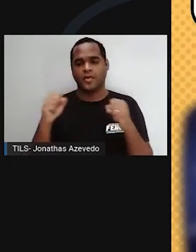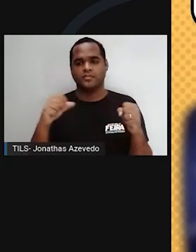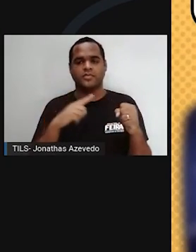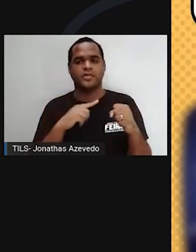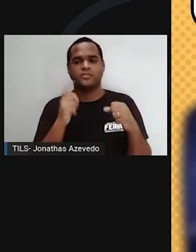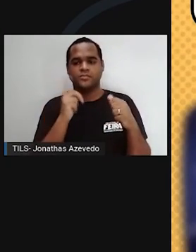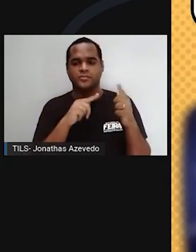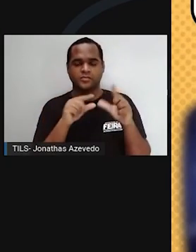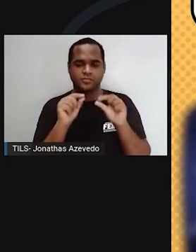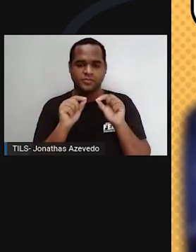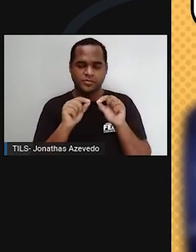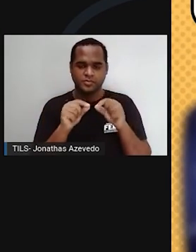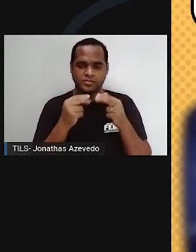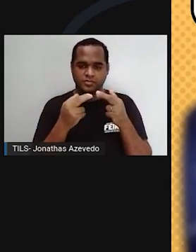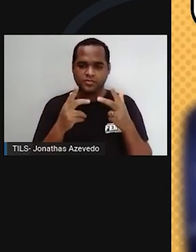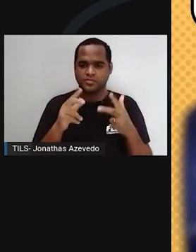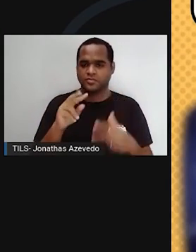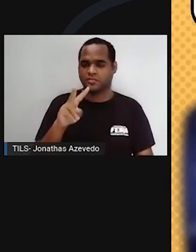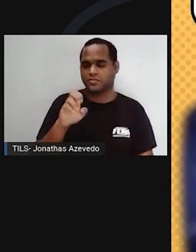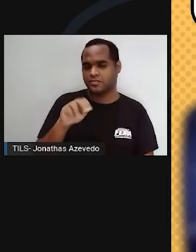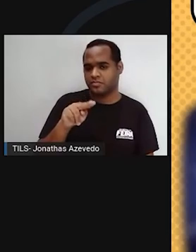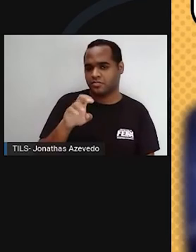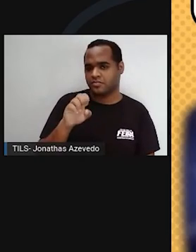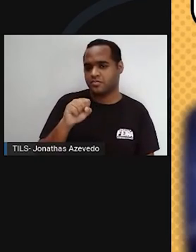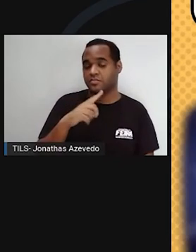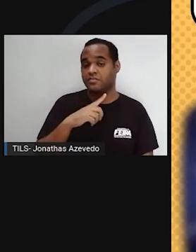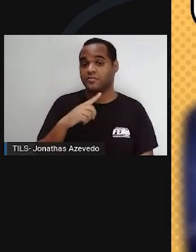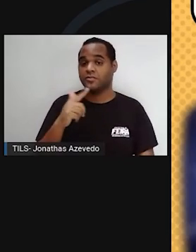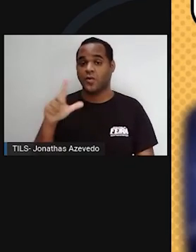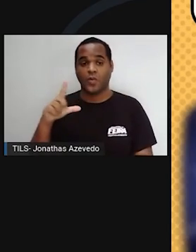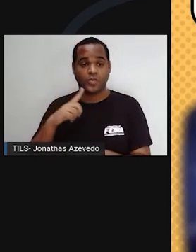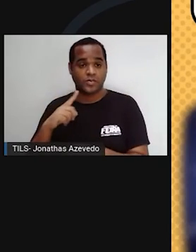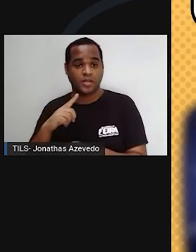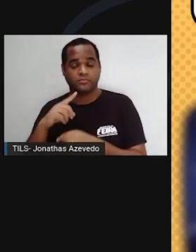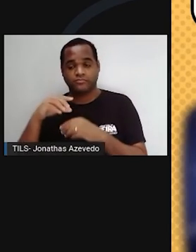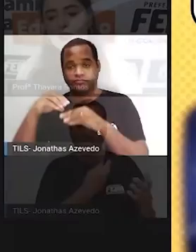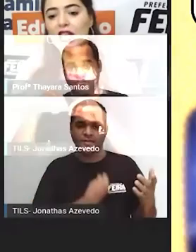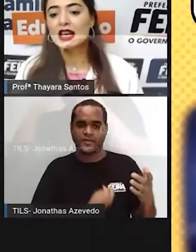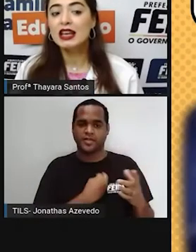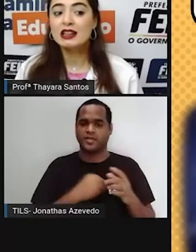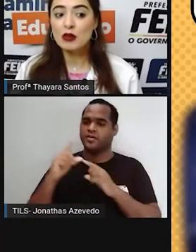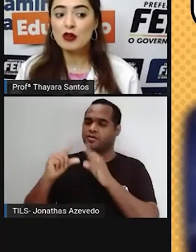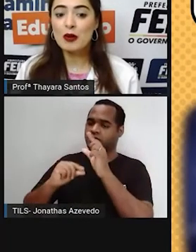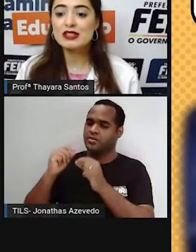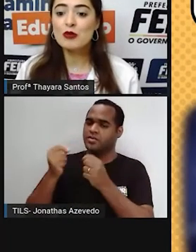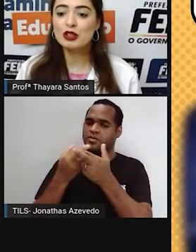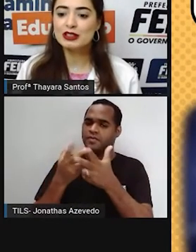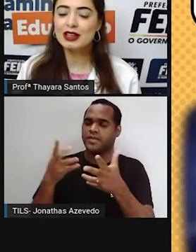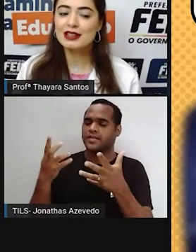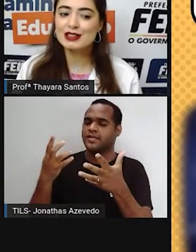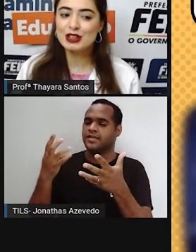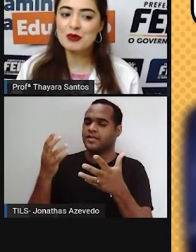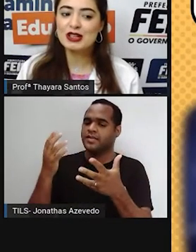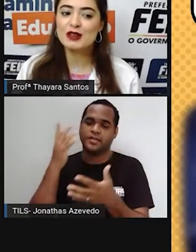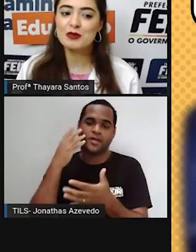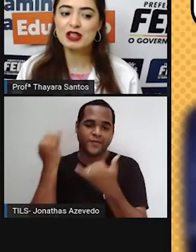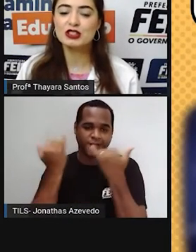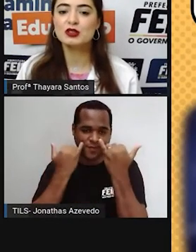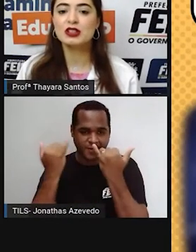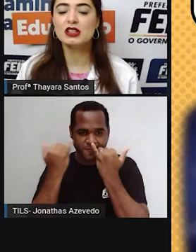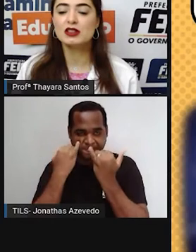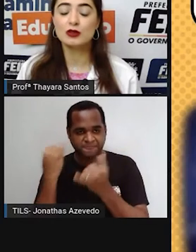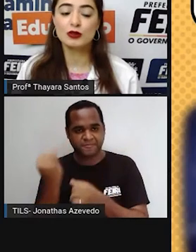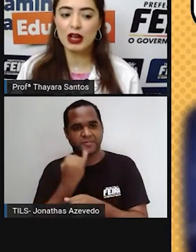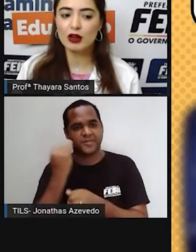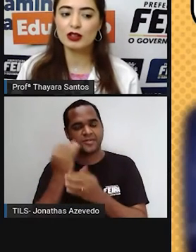planetas Mercúrio, Vênus e possivelmente a Terra. E tem uma informação muito interessante que apareceu aí para